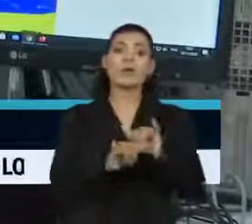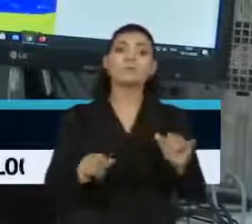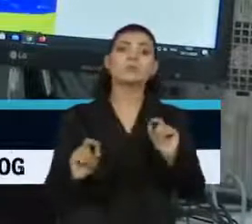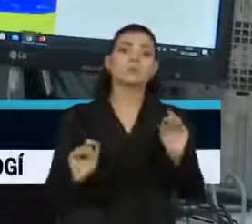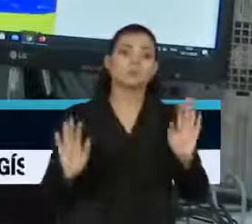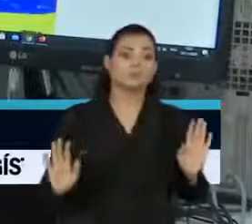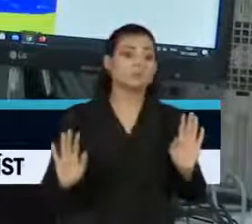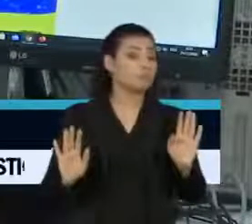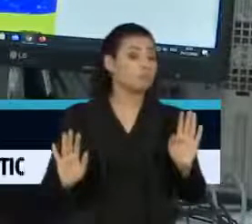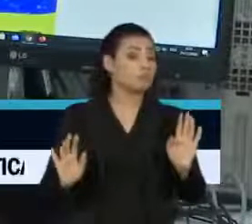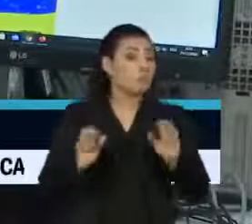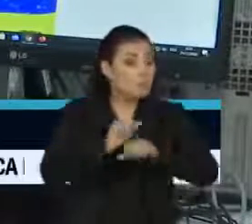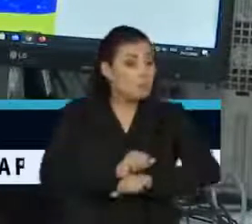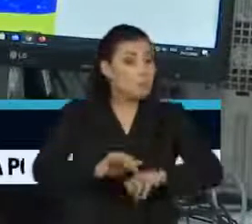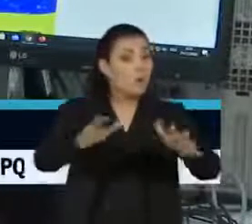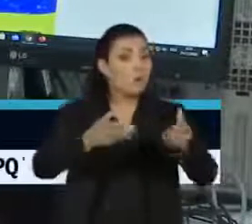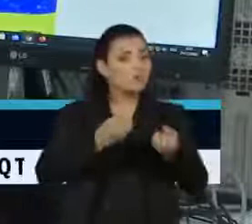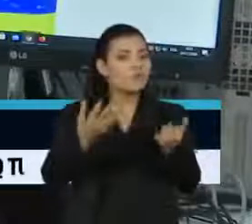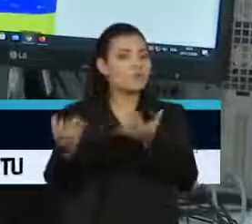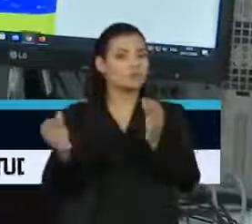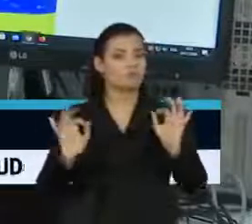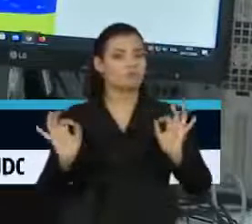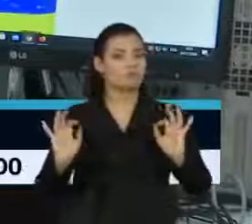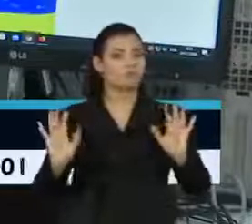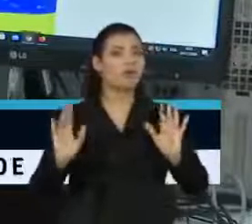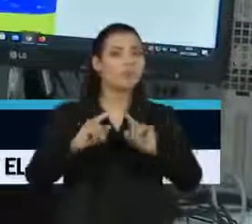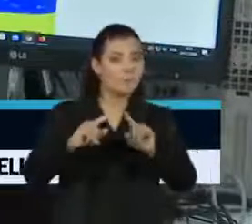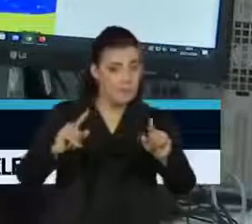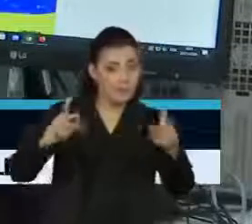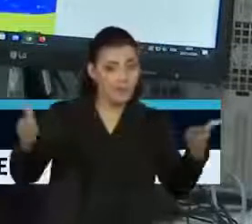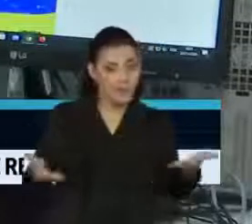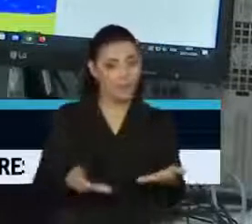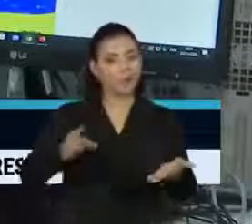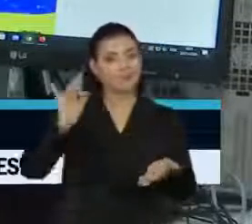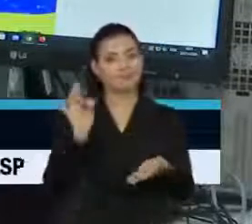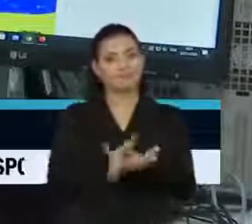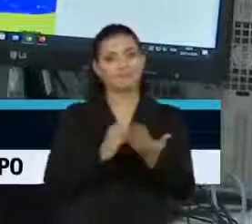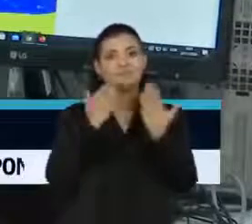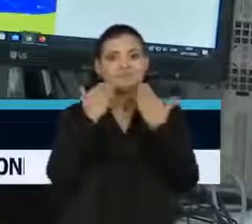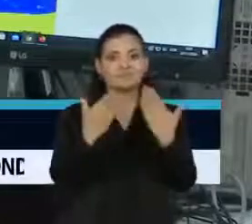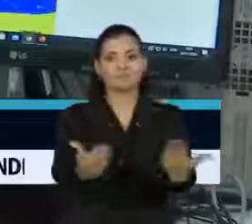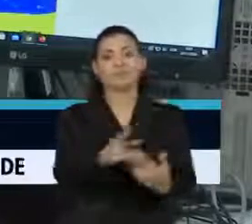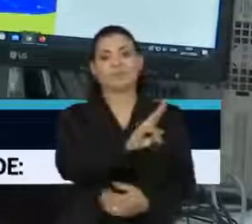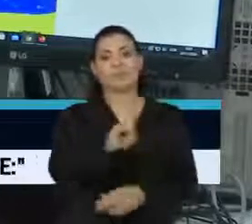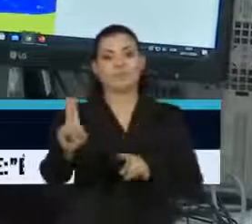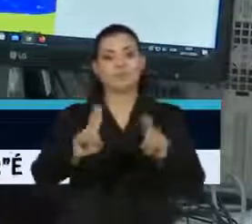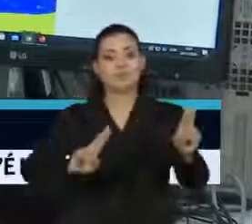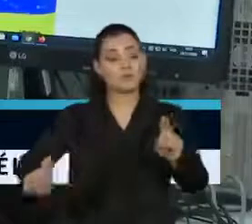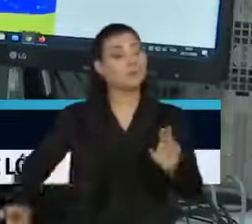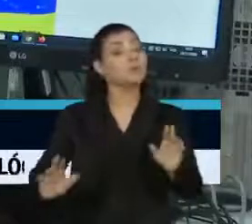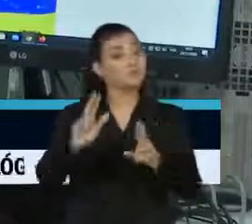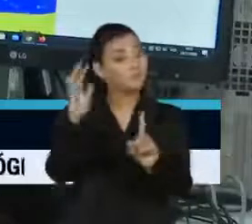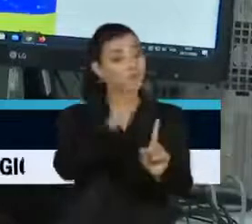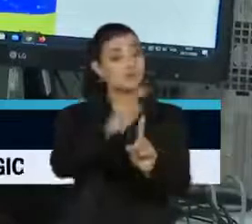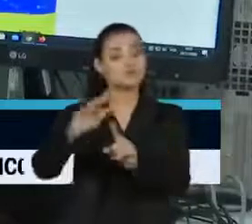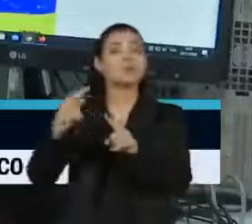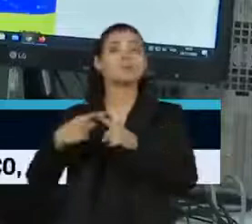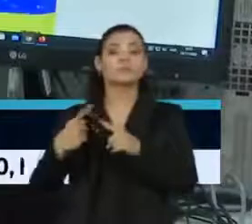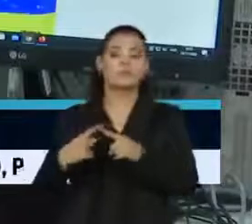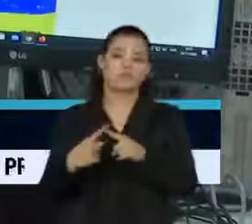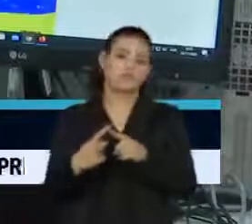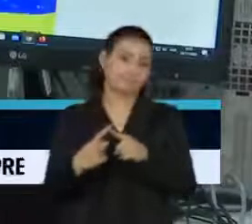possibilidade de vazamento de informações. Desta vez, a exposição dos dados seria consequência de uma